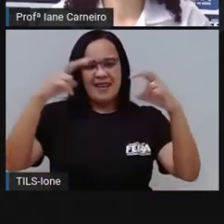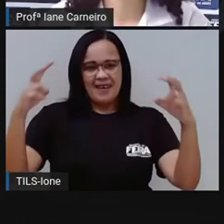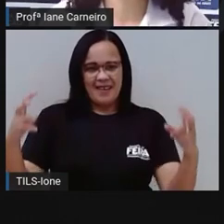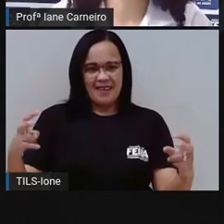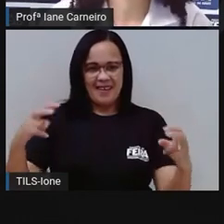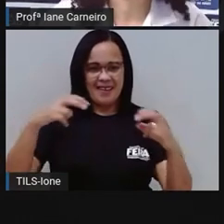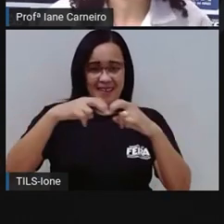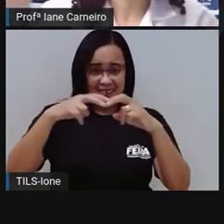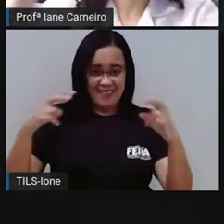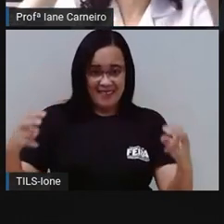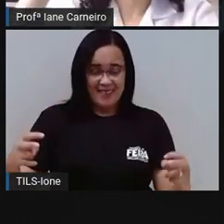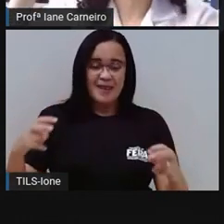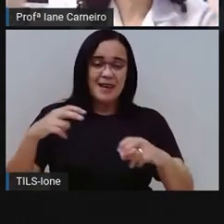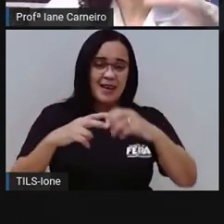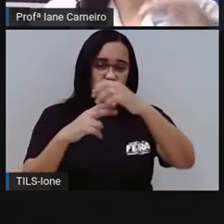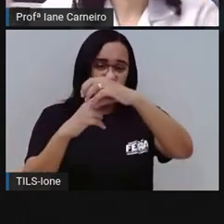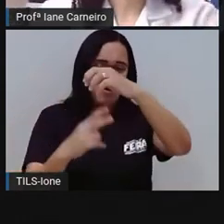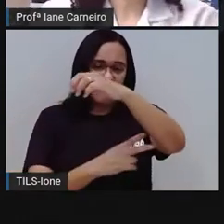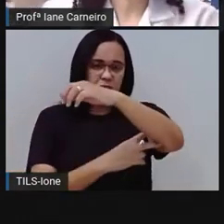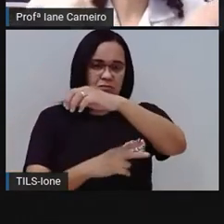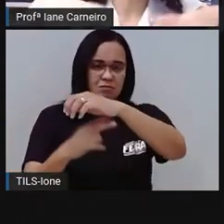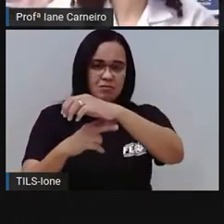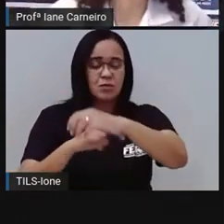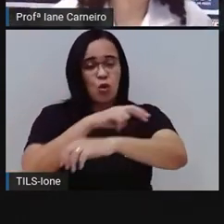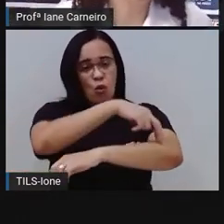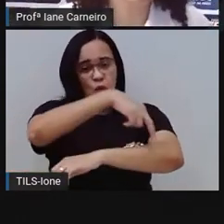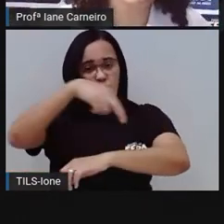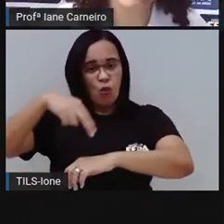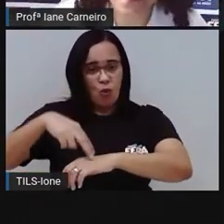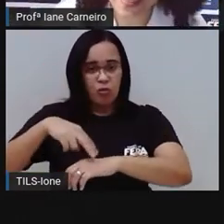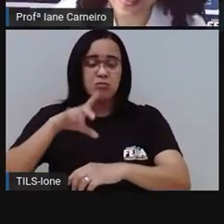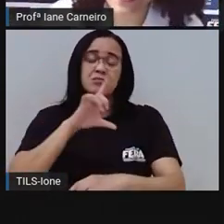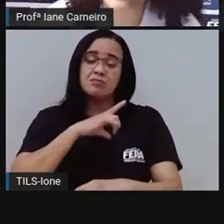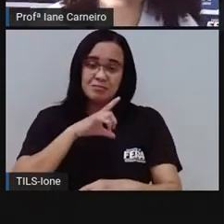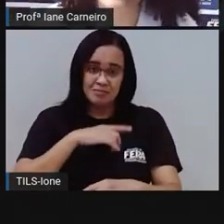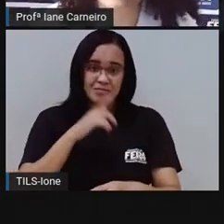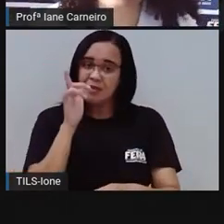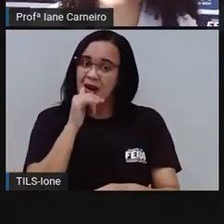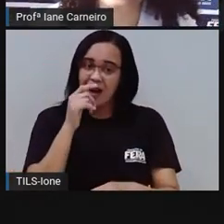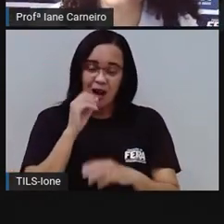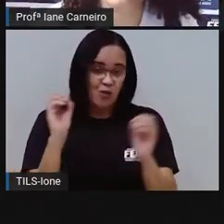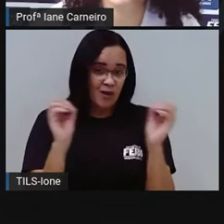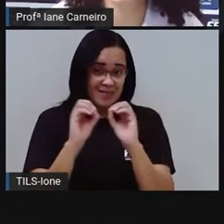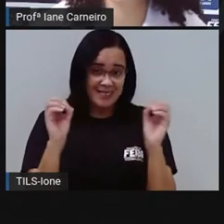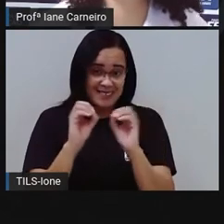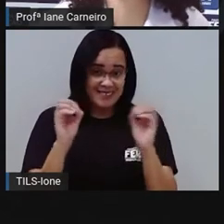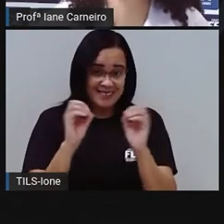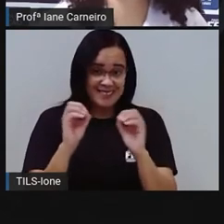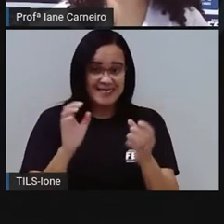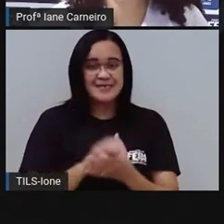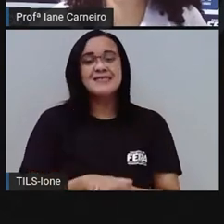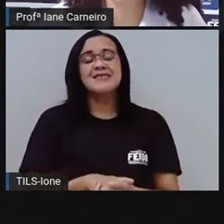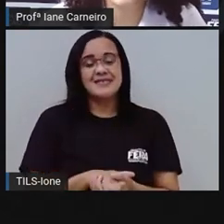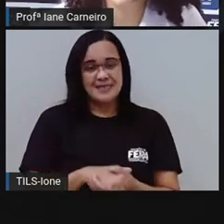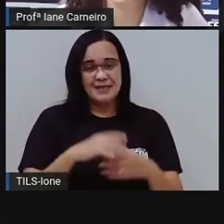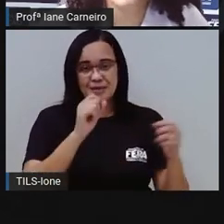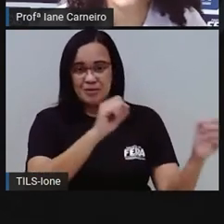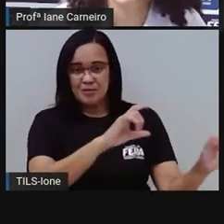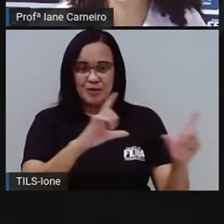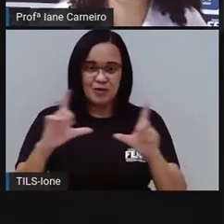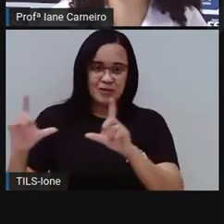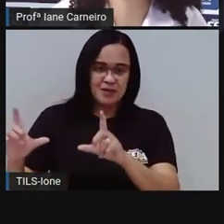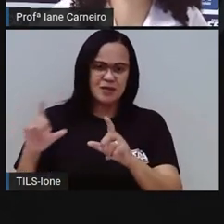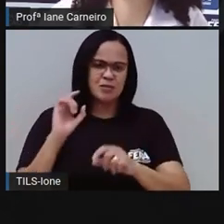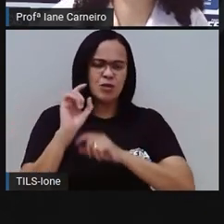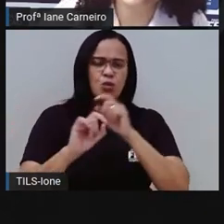É uma ponte, né? Ela atravessa o rio, liga uma parte da outra, mas não se molha. Legal essa, hein? Próximo. O que é o que